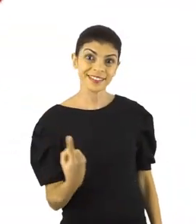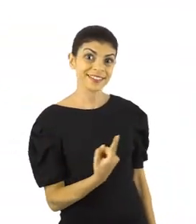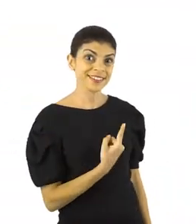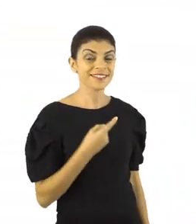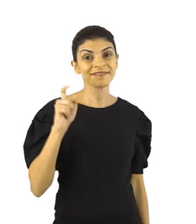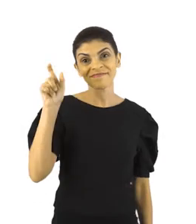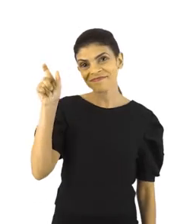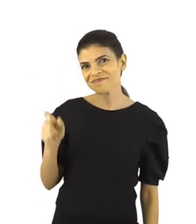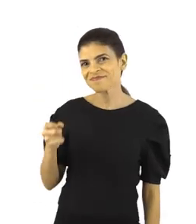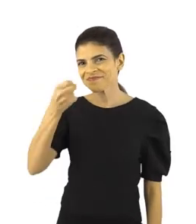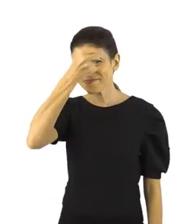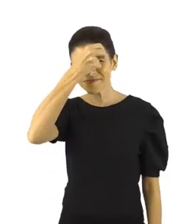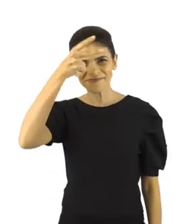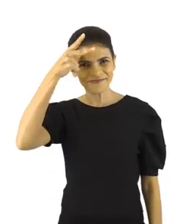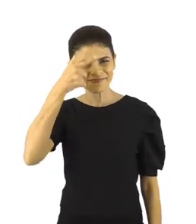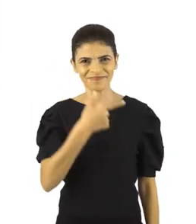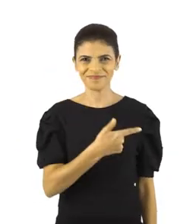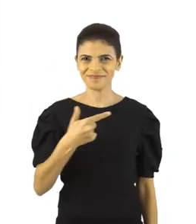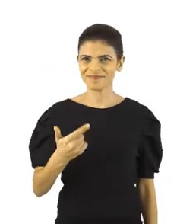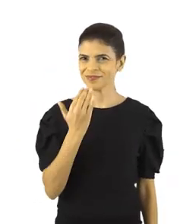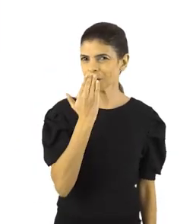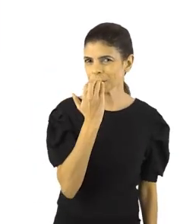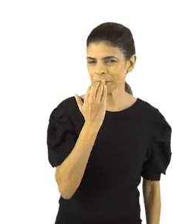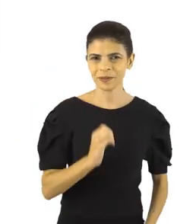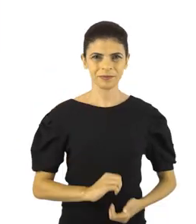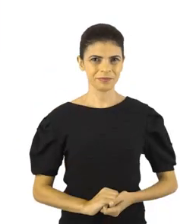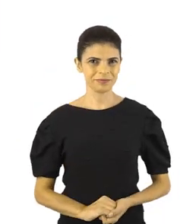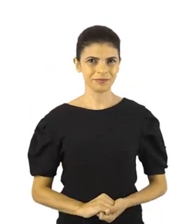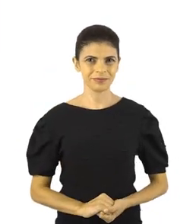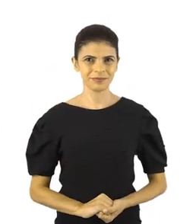gente. Esse é o nosso prefeito!